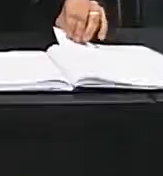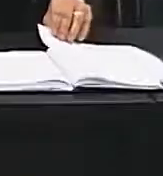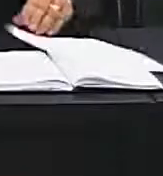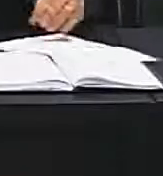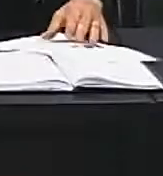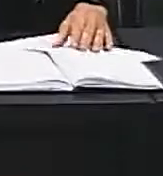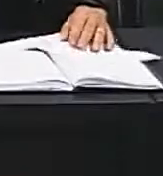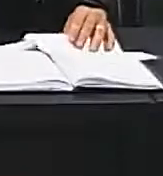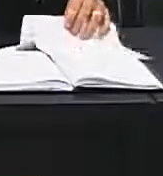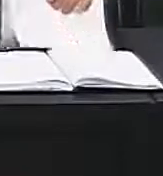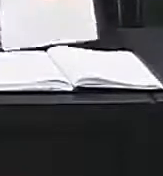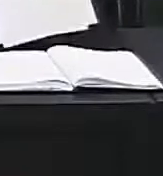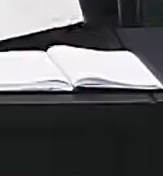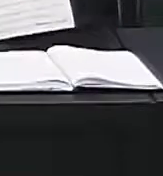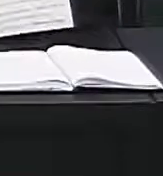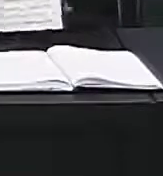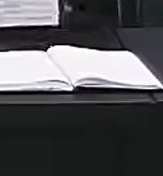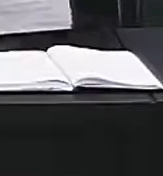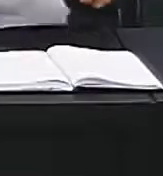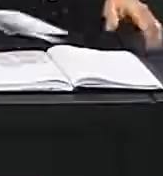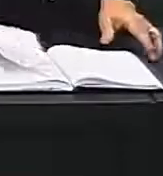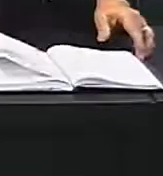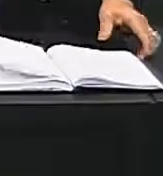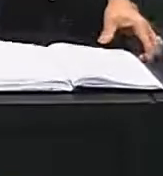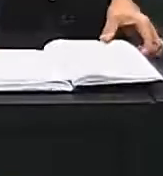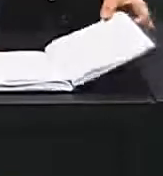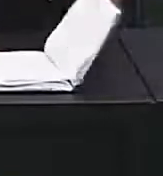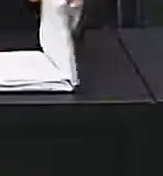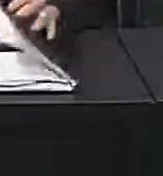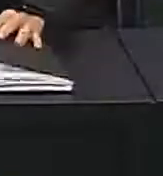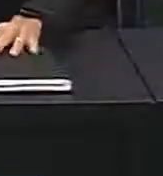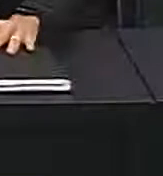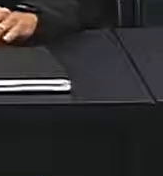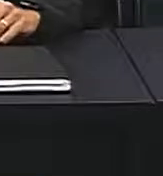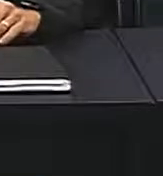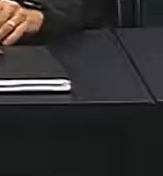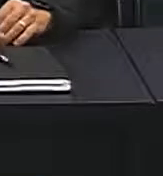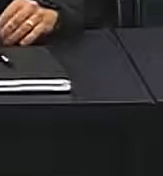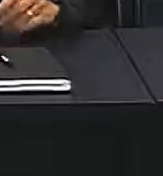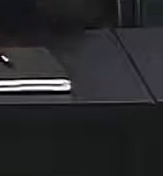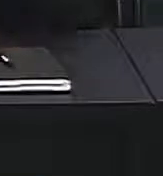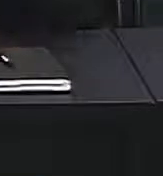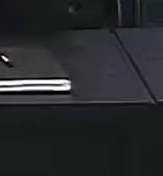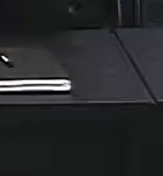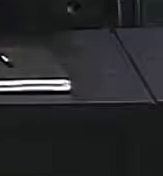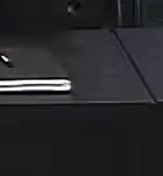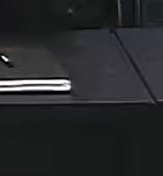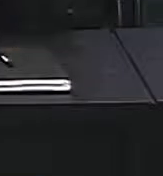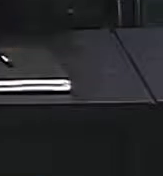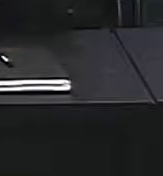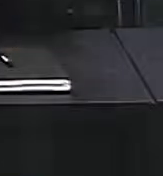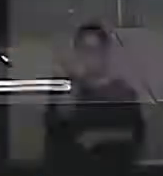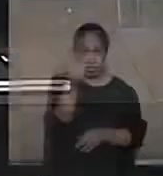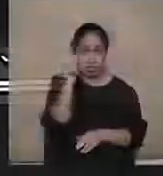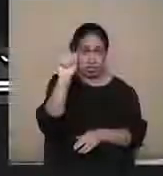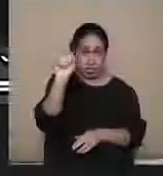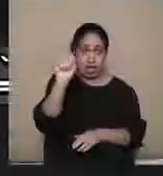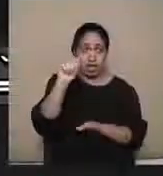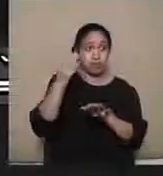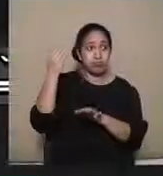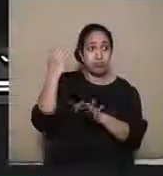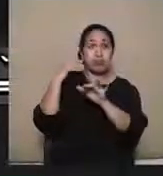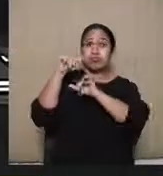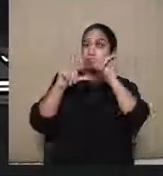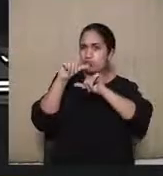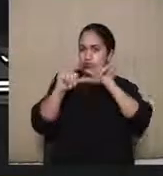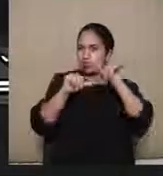oportunidade? Eu penso assim, o artigo 36A, quando ele foi modificado,